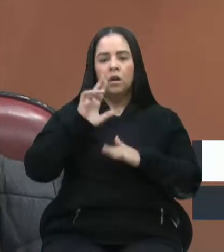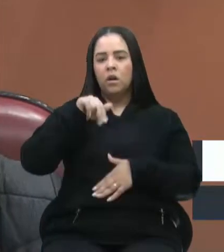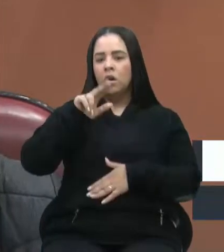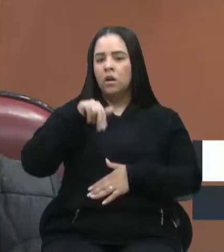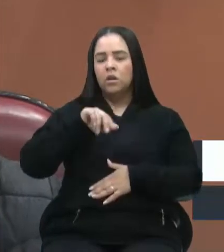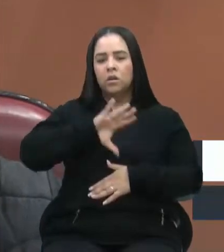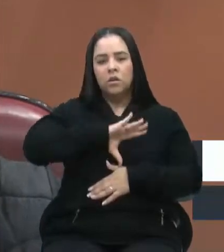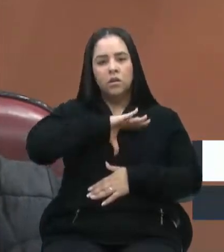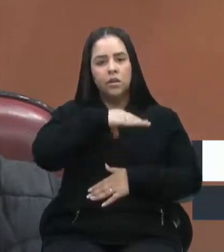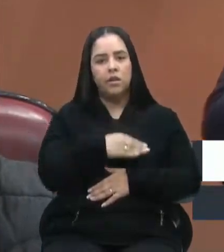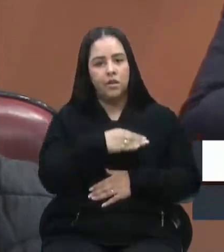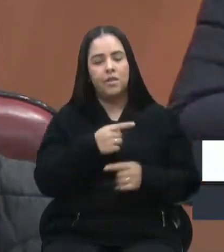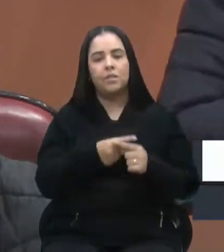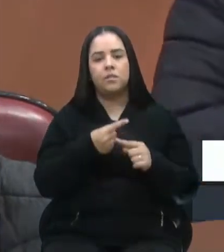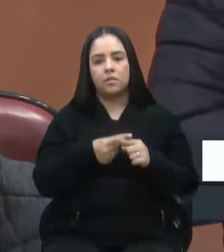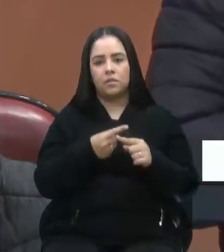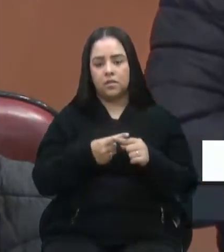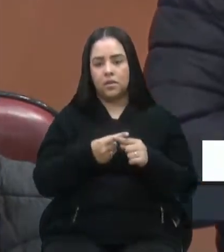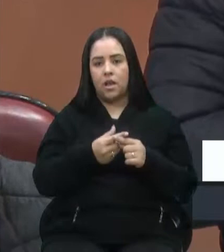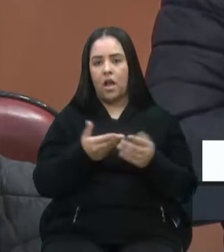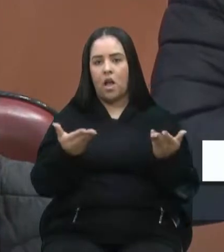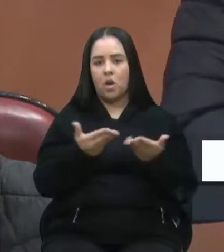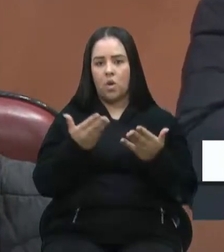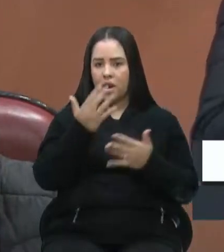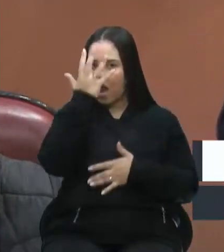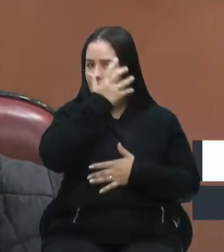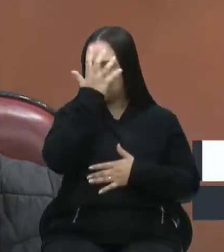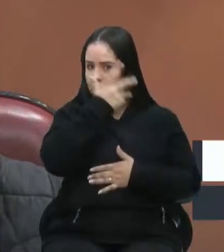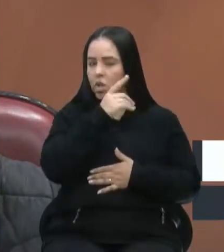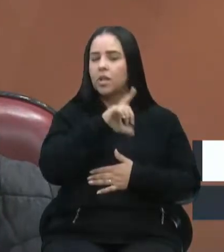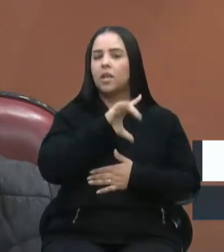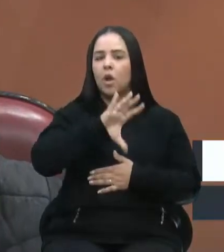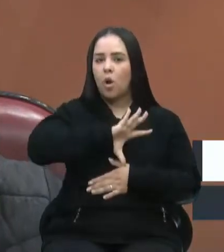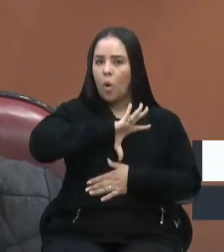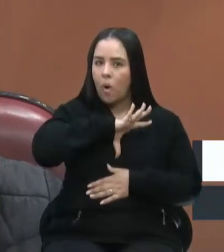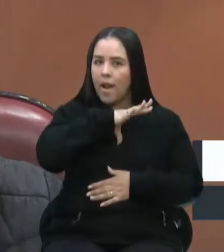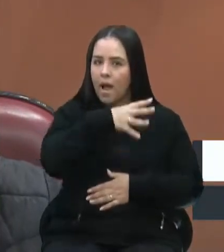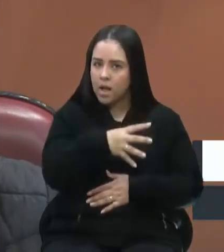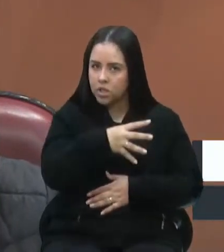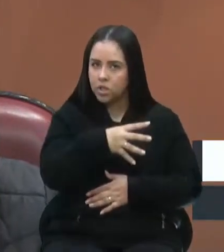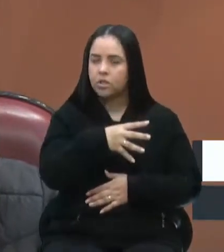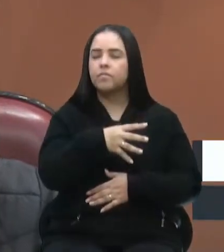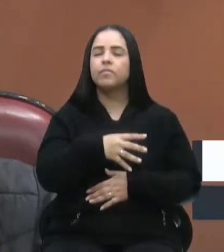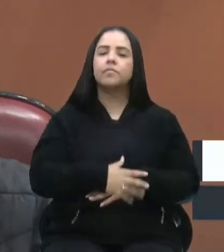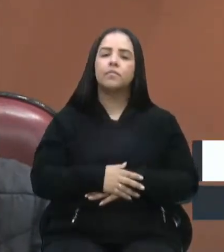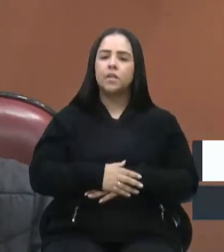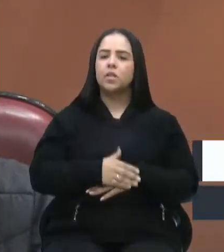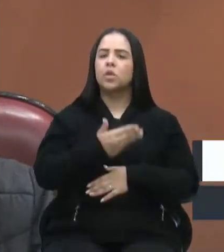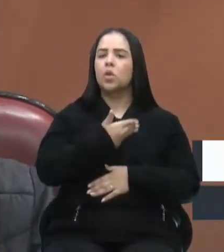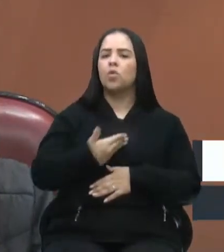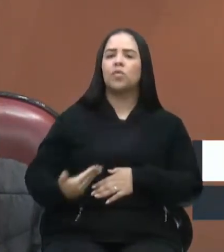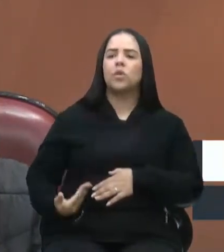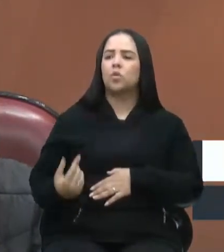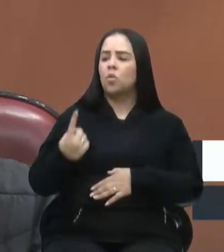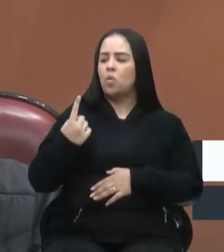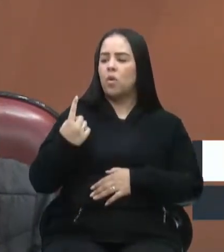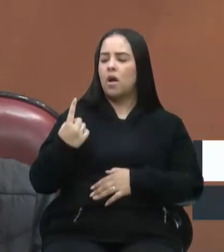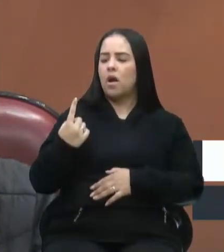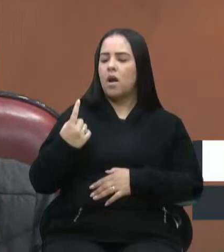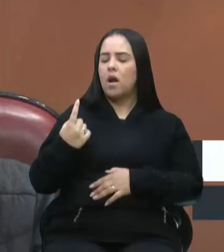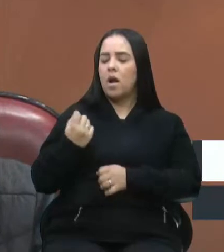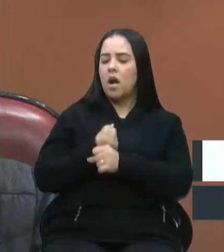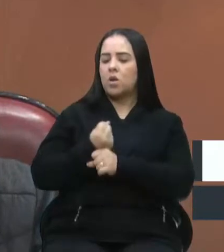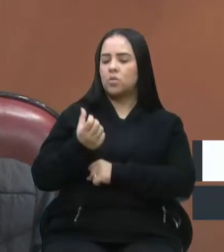coragem. Mas agora o prefeito Adiló teve coragem, no seu governo, em um ano e seis meses de governo, de colocar este